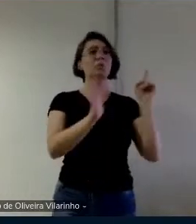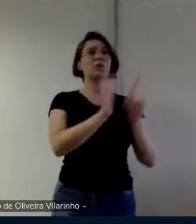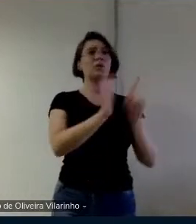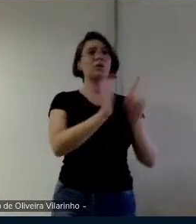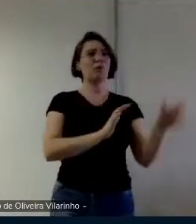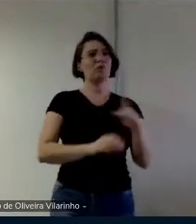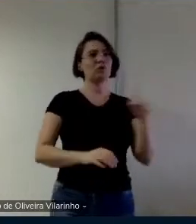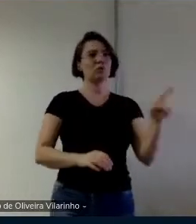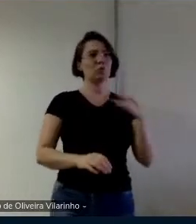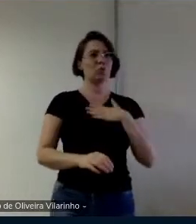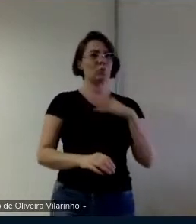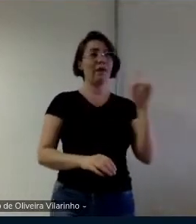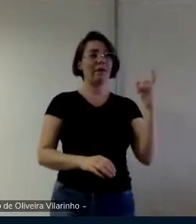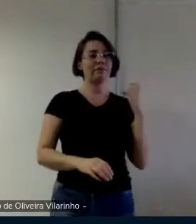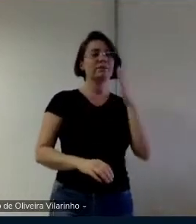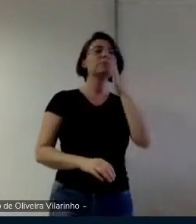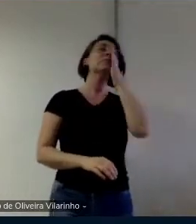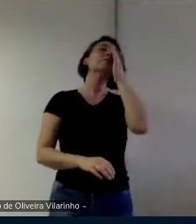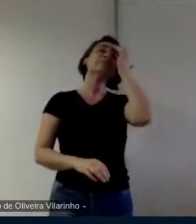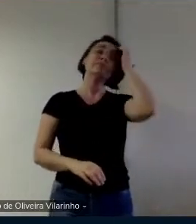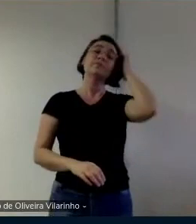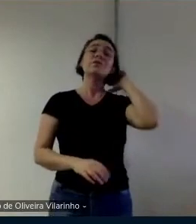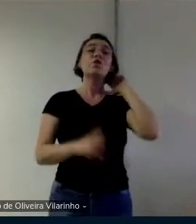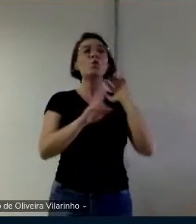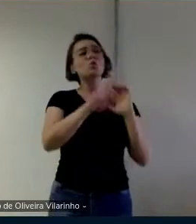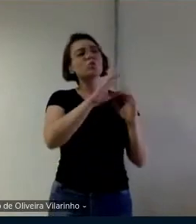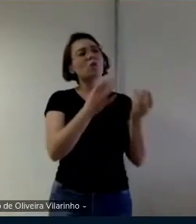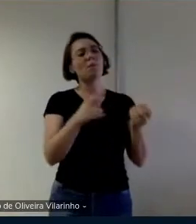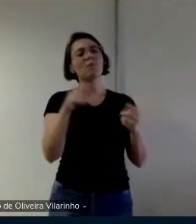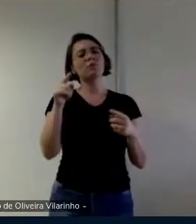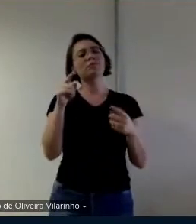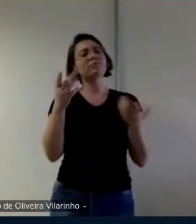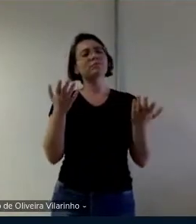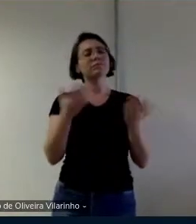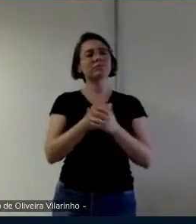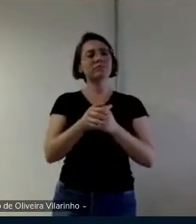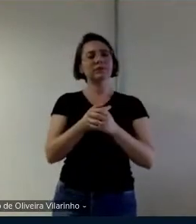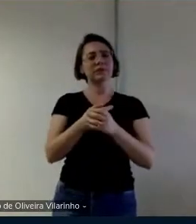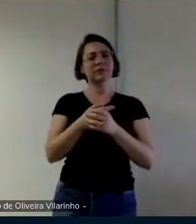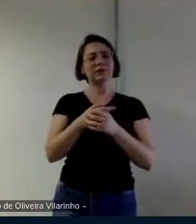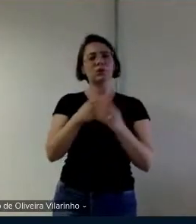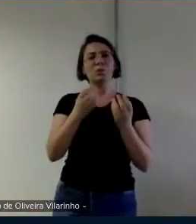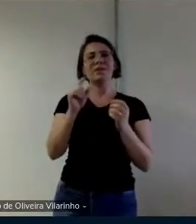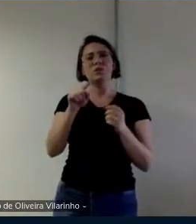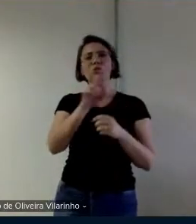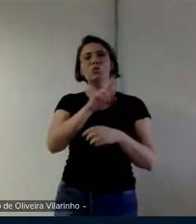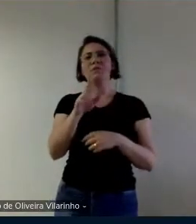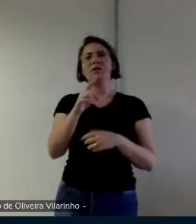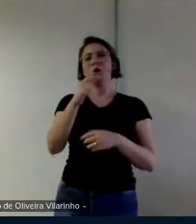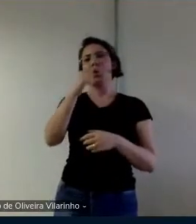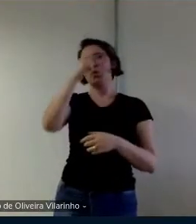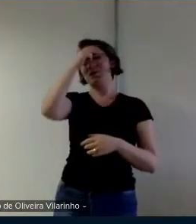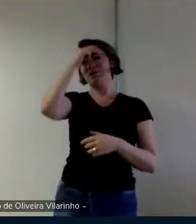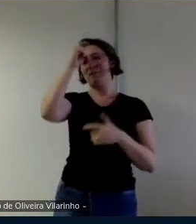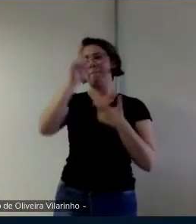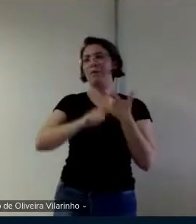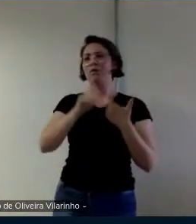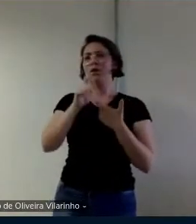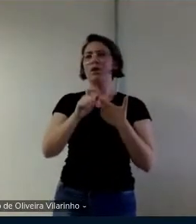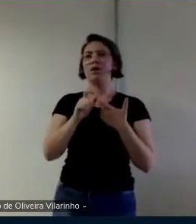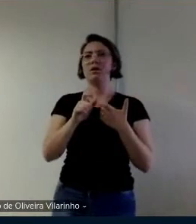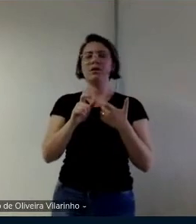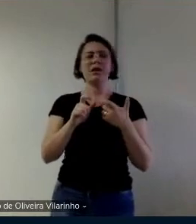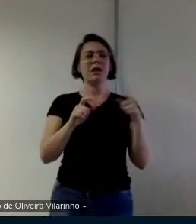ele o uso essa não colocava com esse nome de consciência morfológica mas é que os surdos precisavam